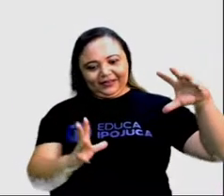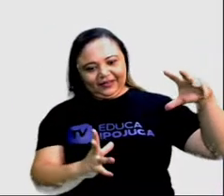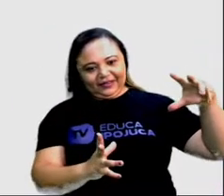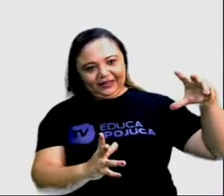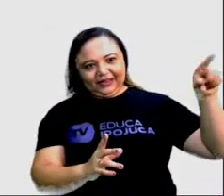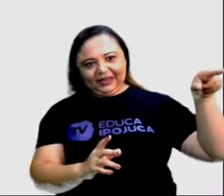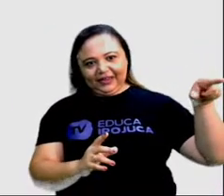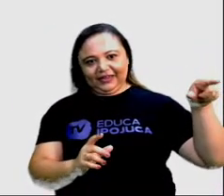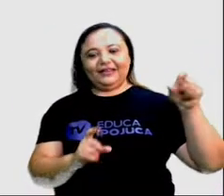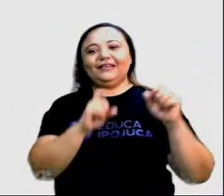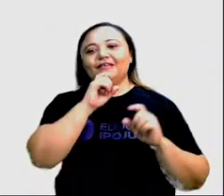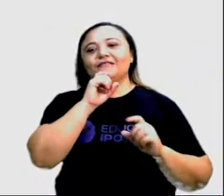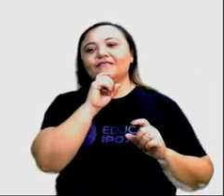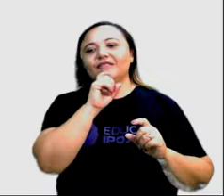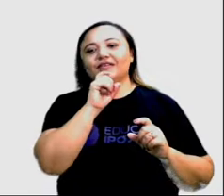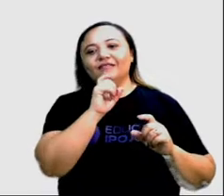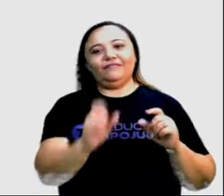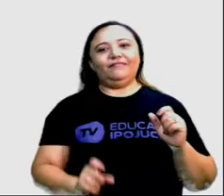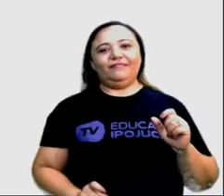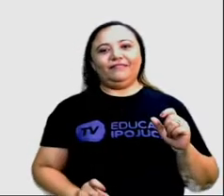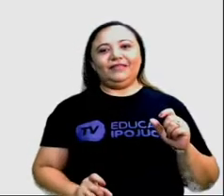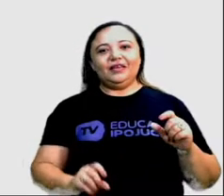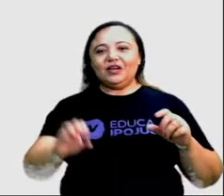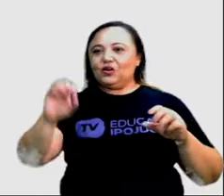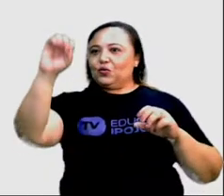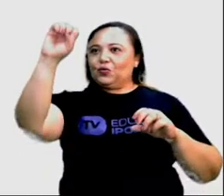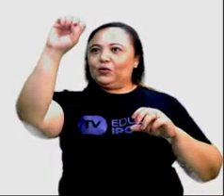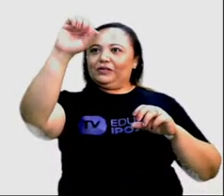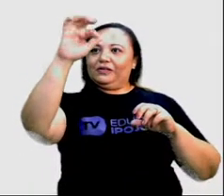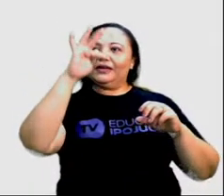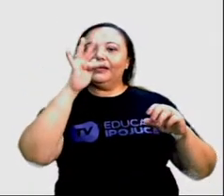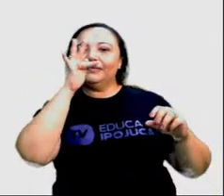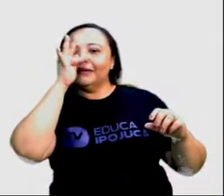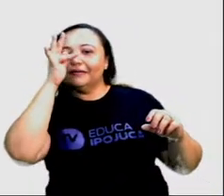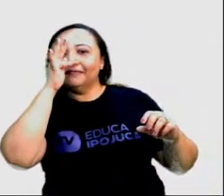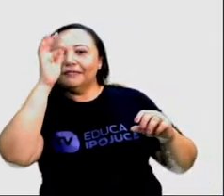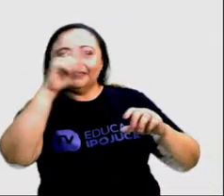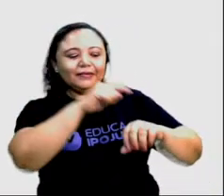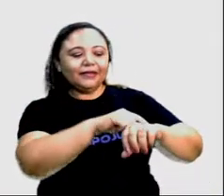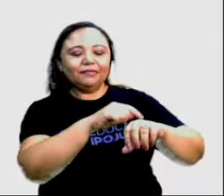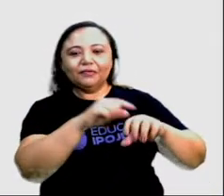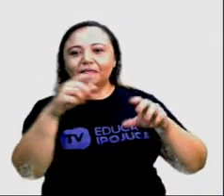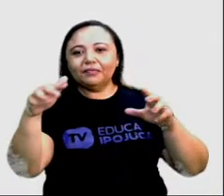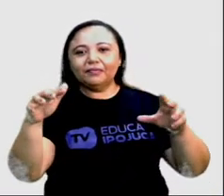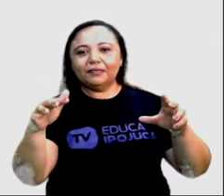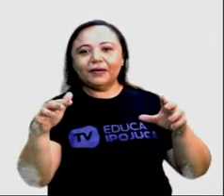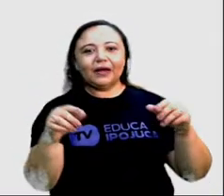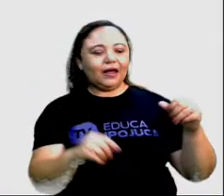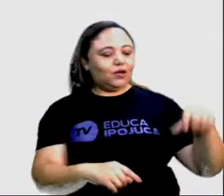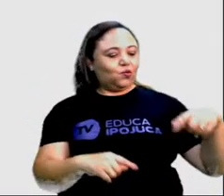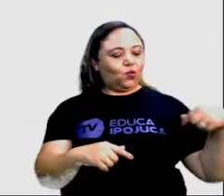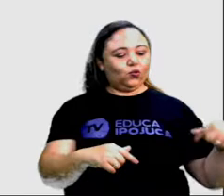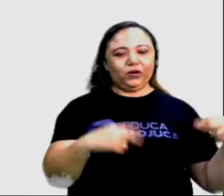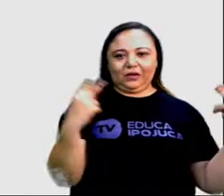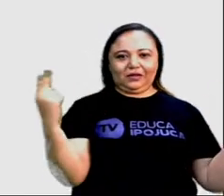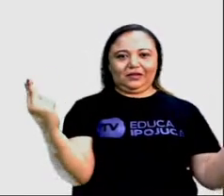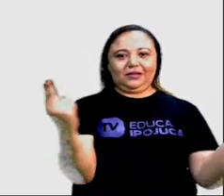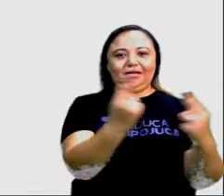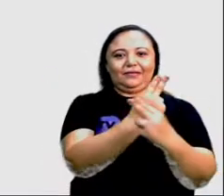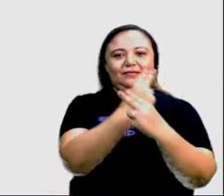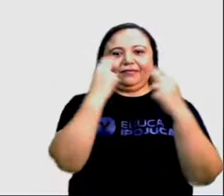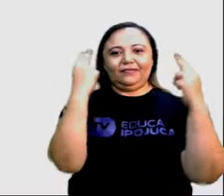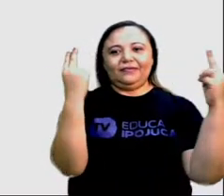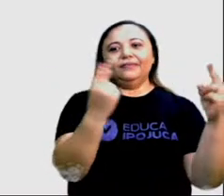opostas. E quando um lado ele é primavera, o outro ele vai ser o outono. E com a mudança da Terra